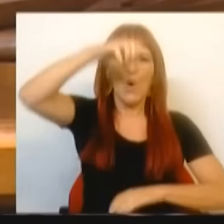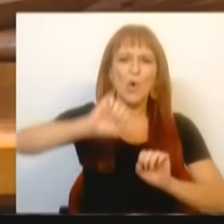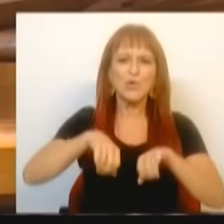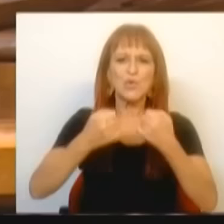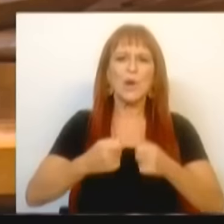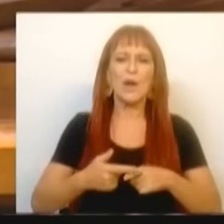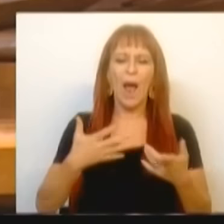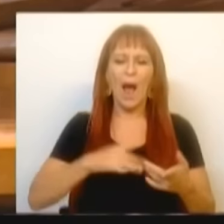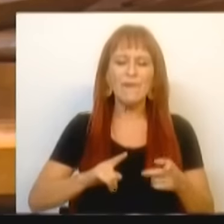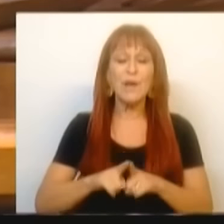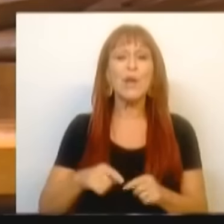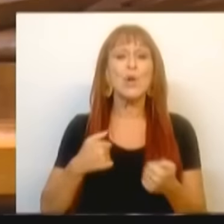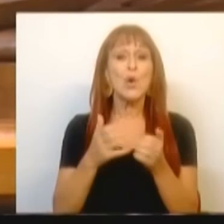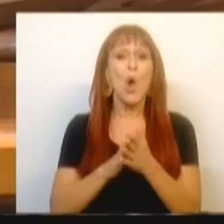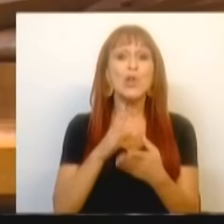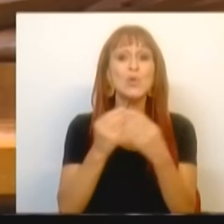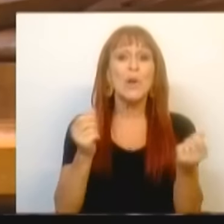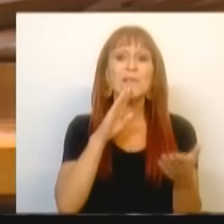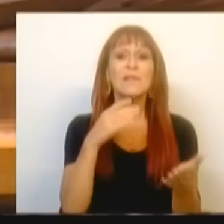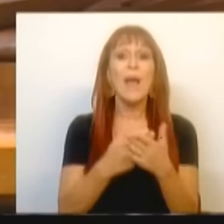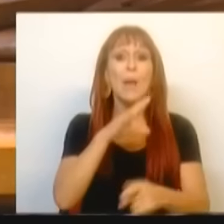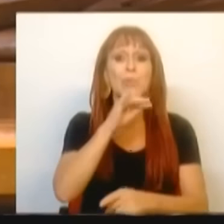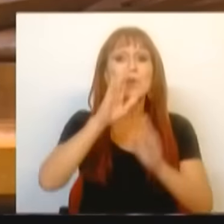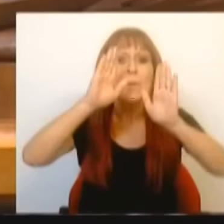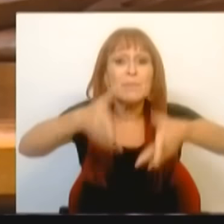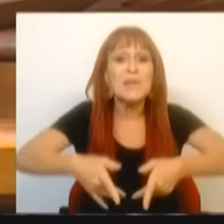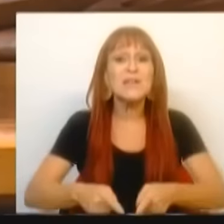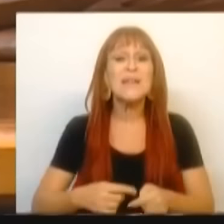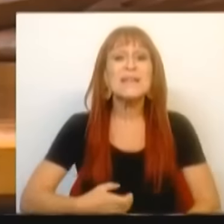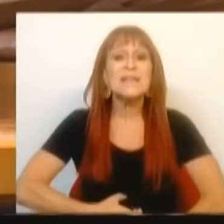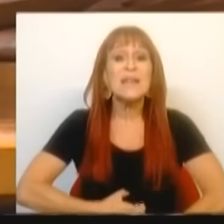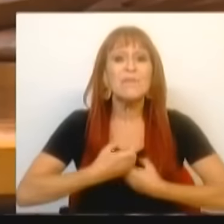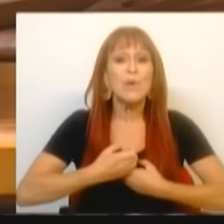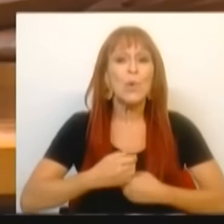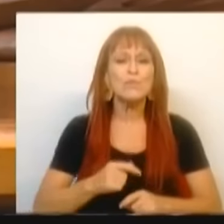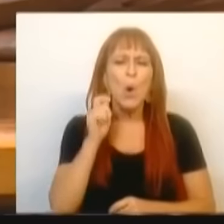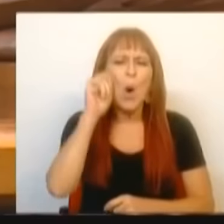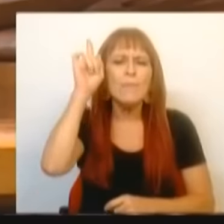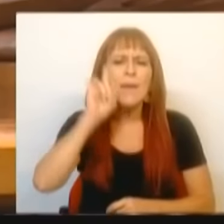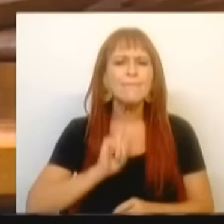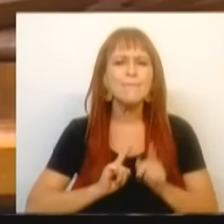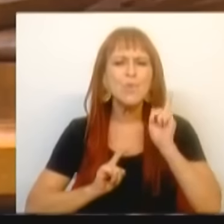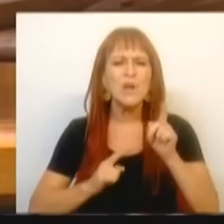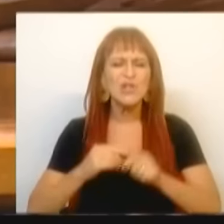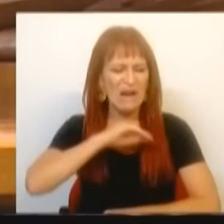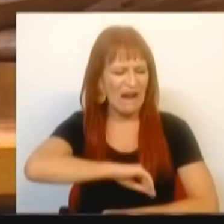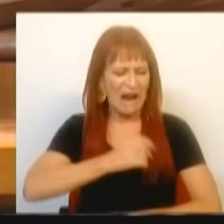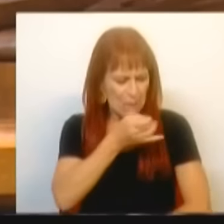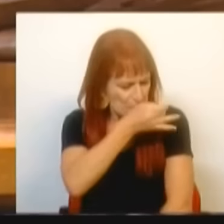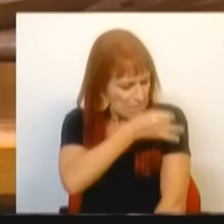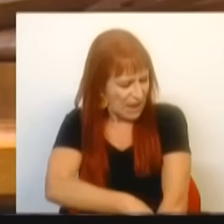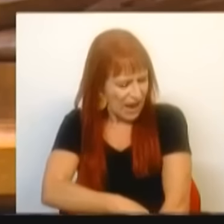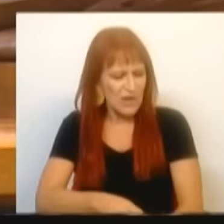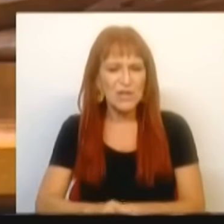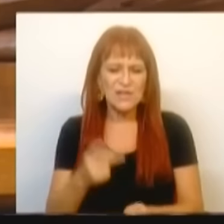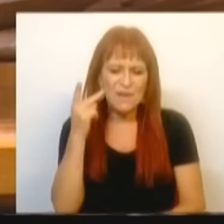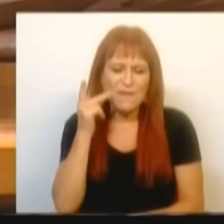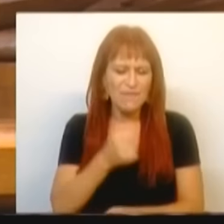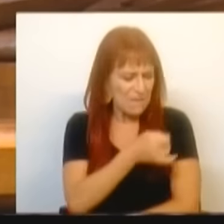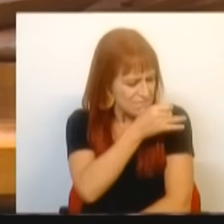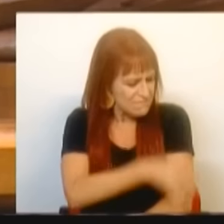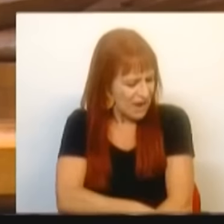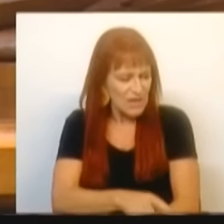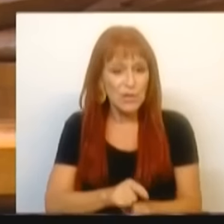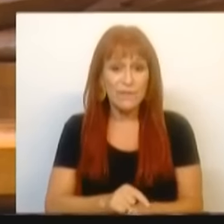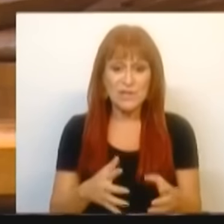Nós temos de ter soluções para a Polícia. E isso significa que estes homens e mulheres que ganham miseravelmente, que vivem miseravelmente